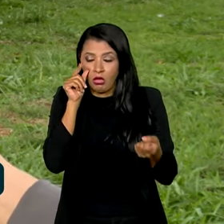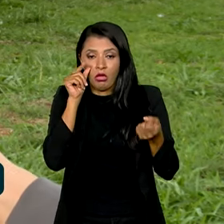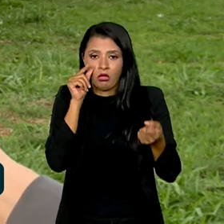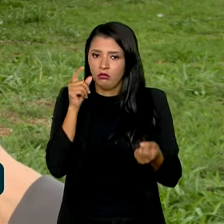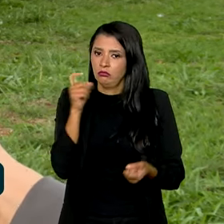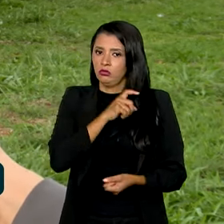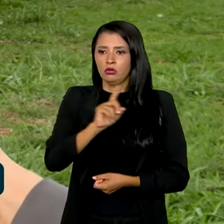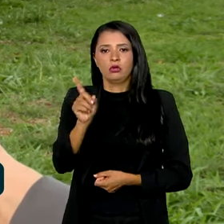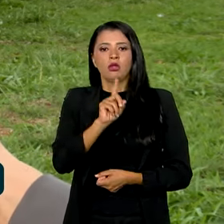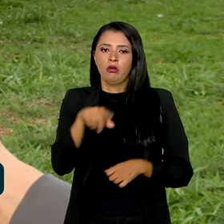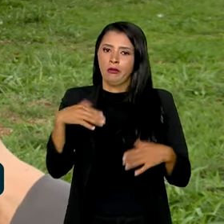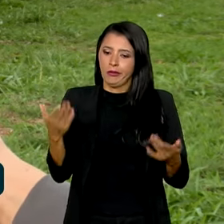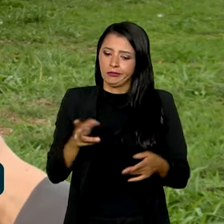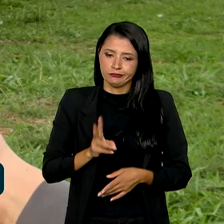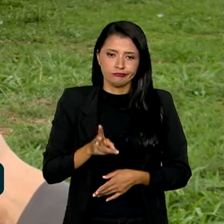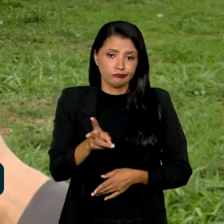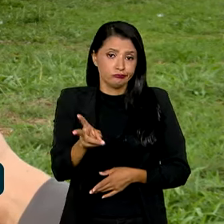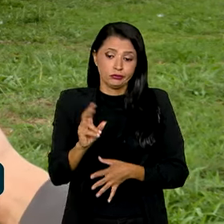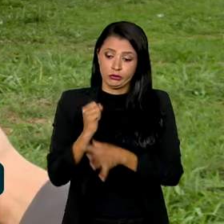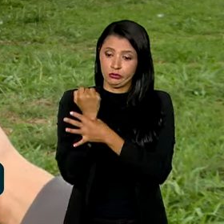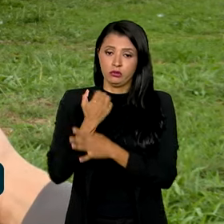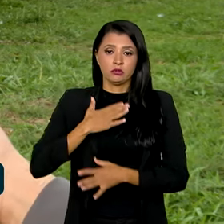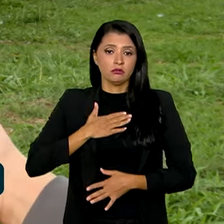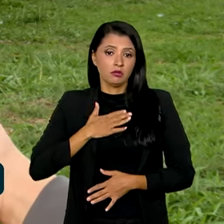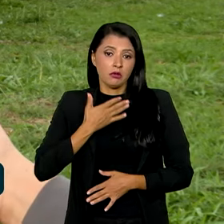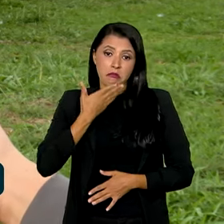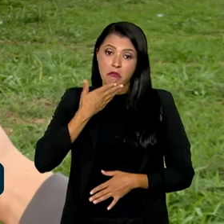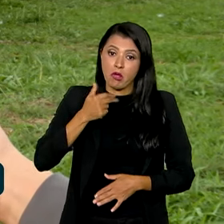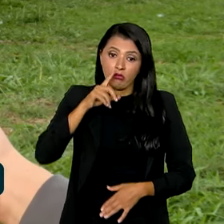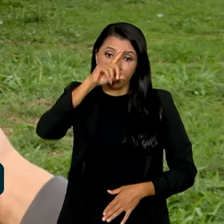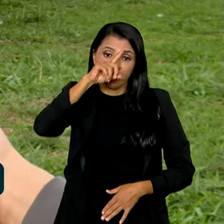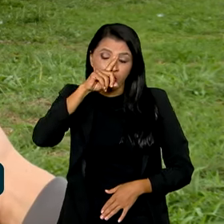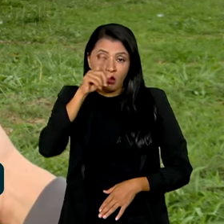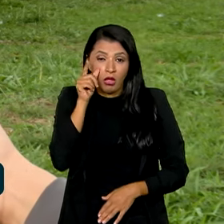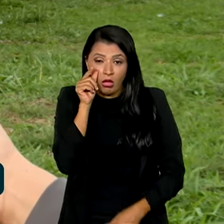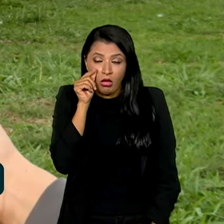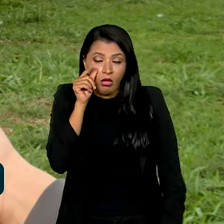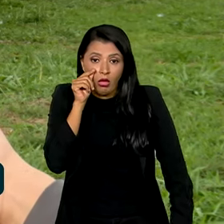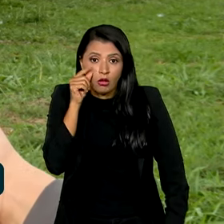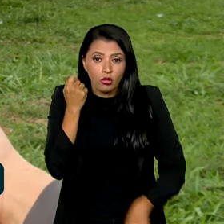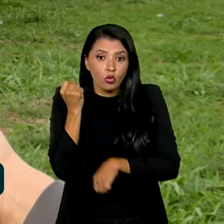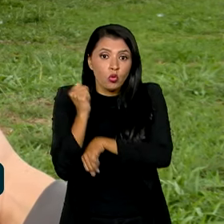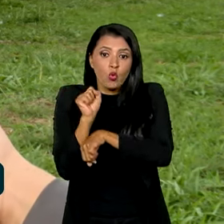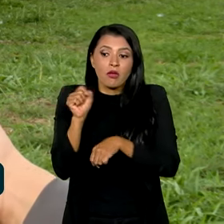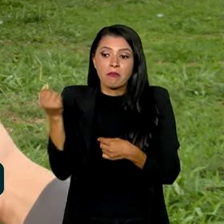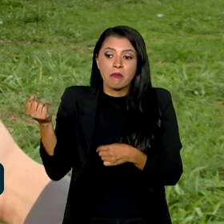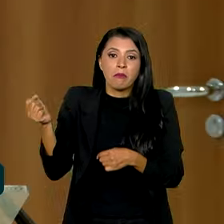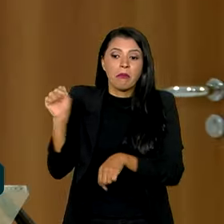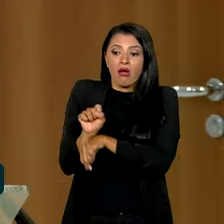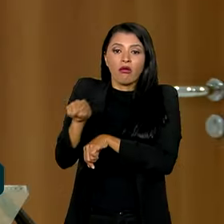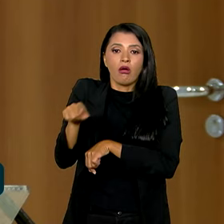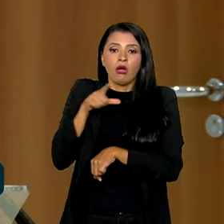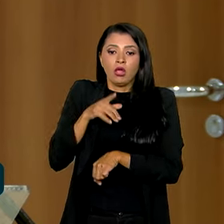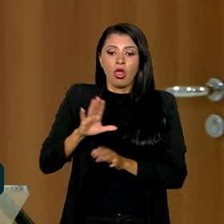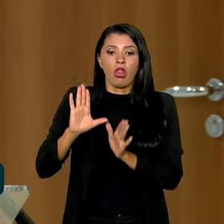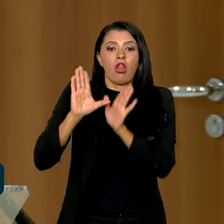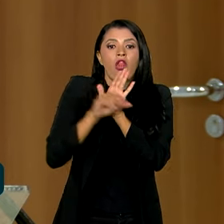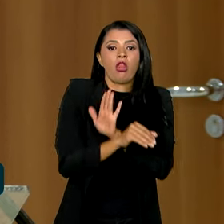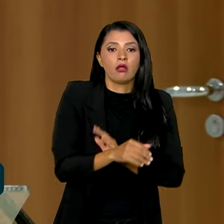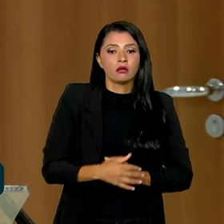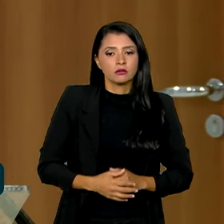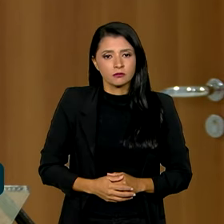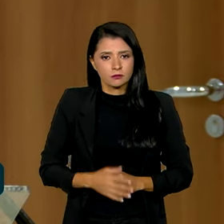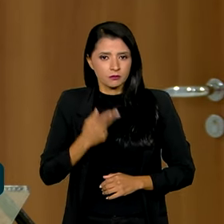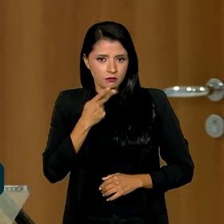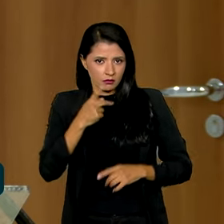mentir, mas tive que seguir por minha segurança. Eu achei melhor arriscar com sono do que parar o caminhão em qualquer lugar e ser roubado. Quando a gente fala em